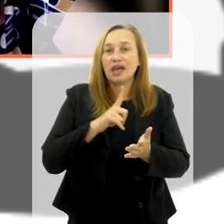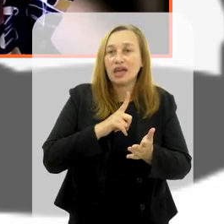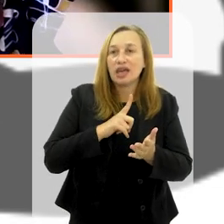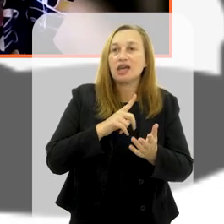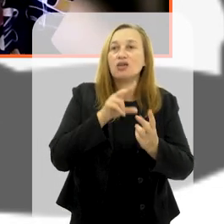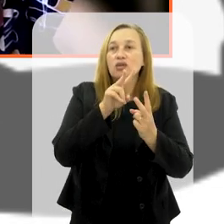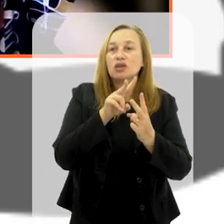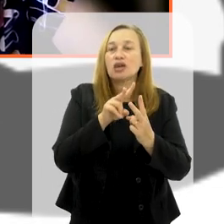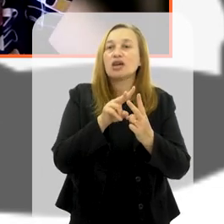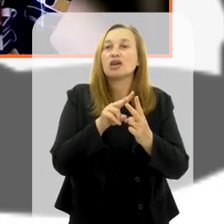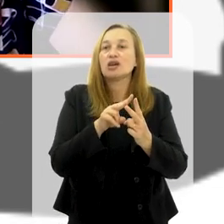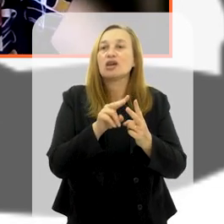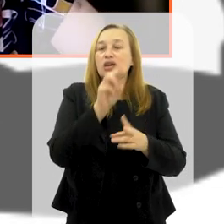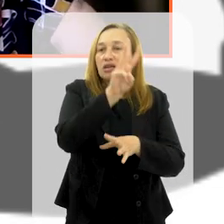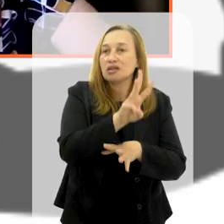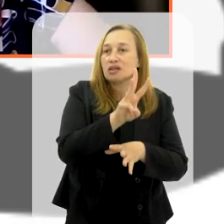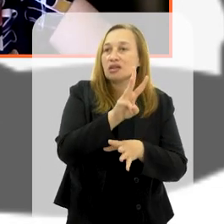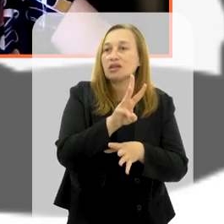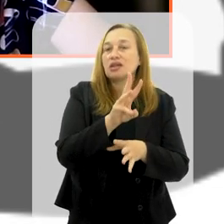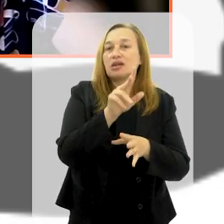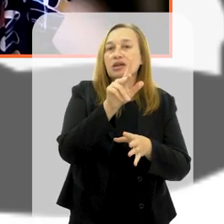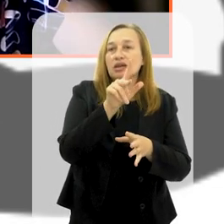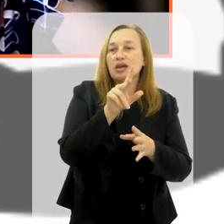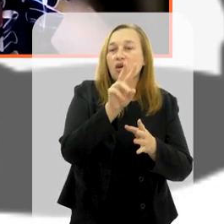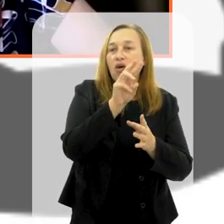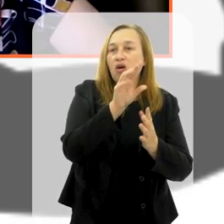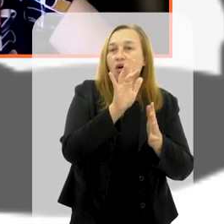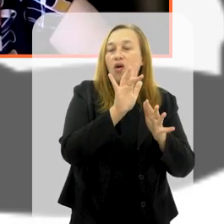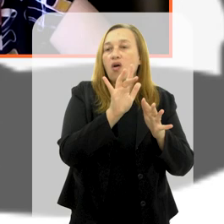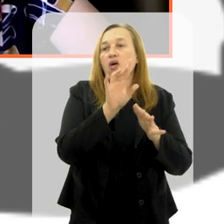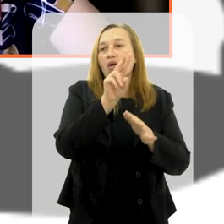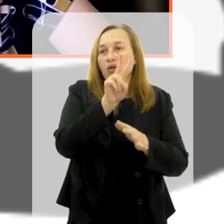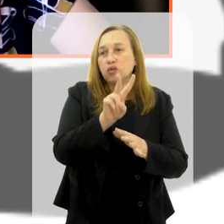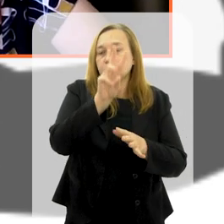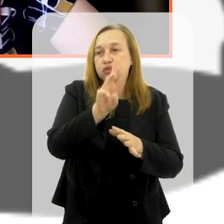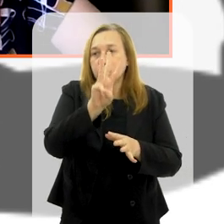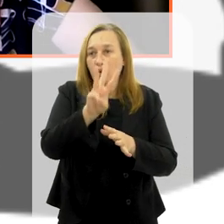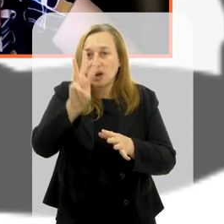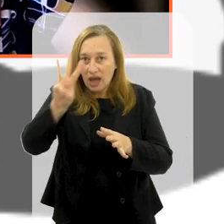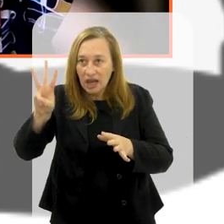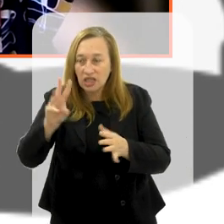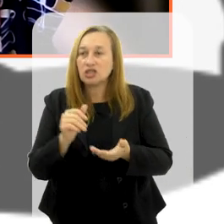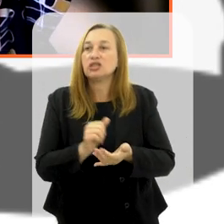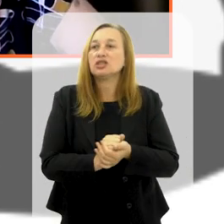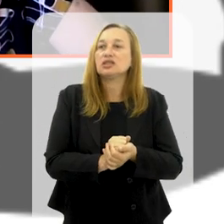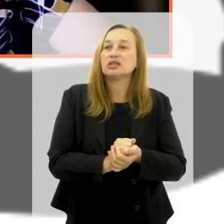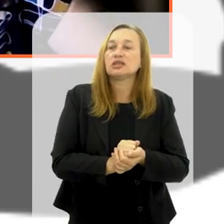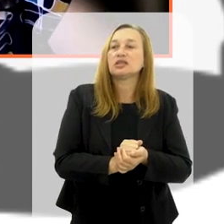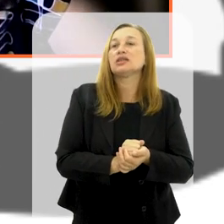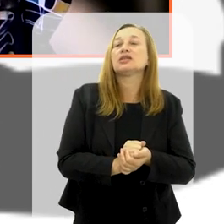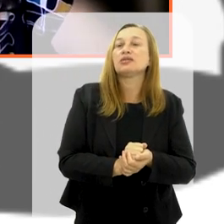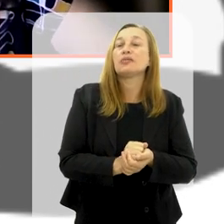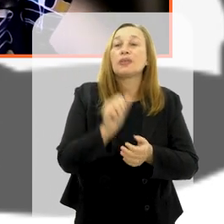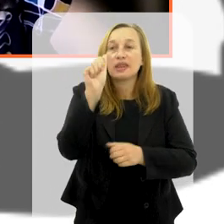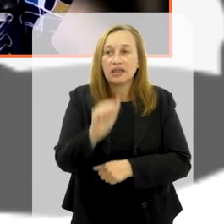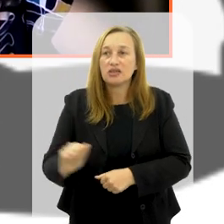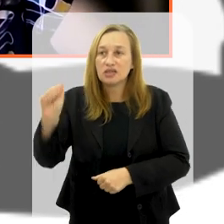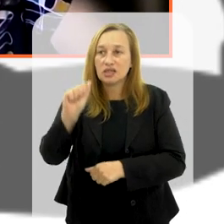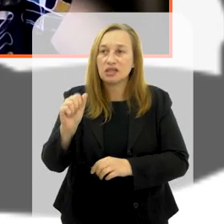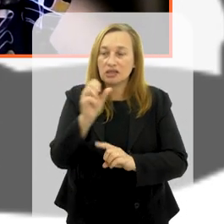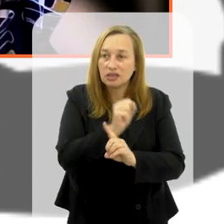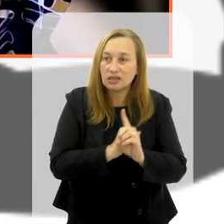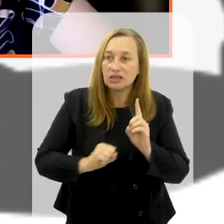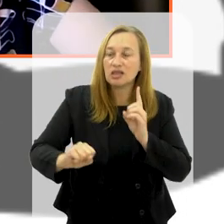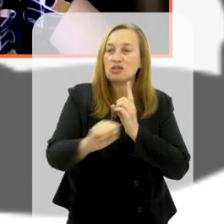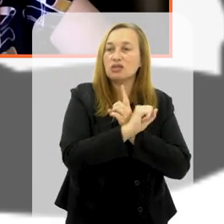acessível online, sem custo algum, na página do Brics Policy Center, na página da Rede Jubileu Sul e também na página da BOMB, que é a